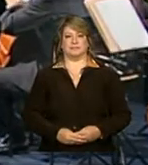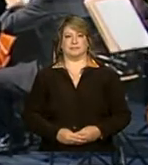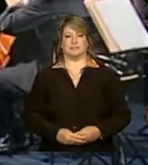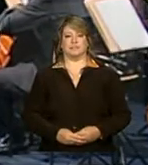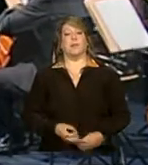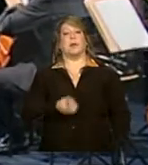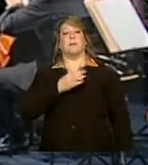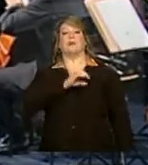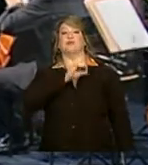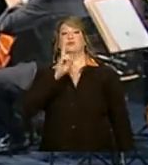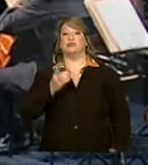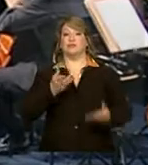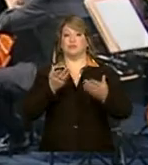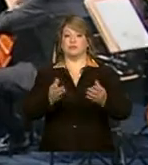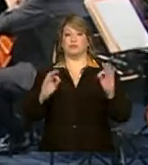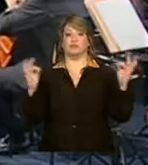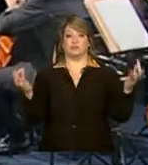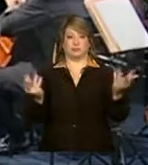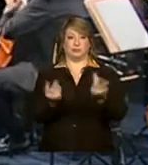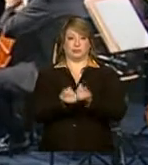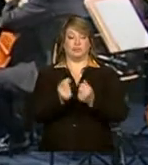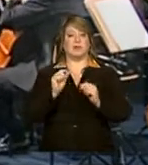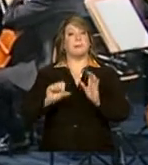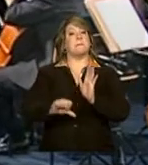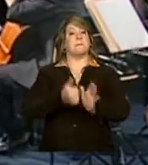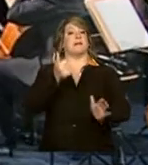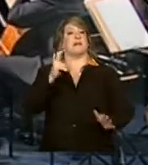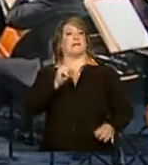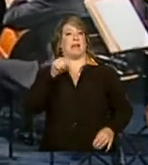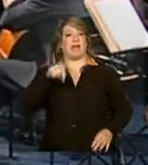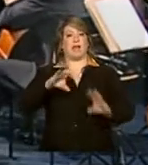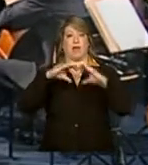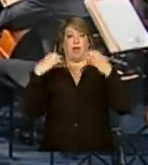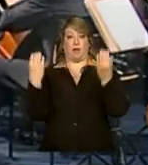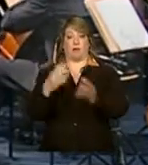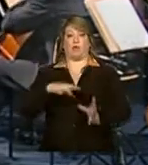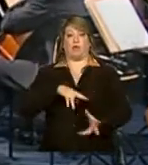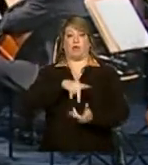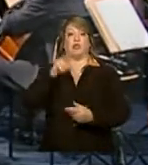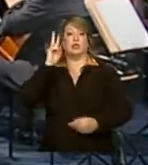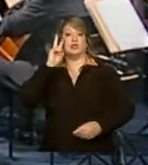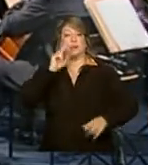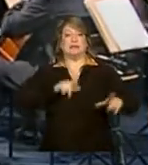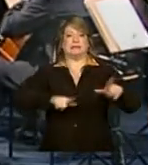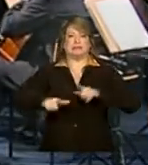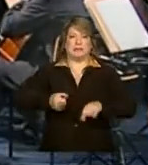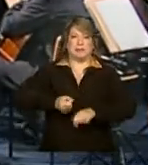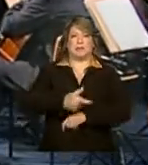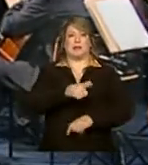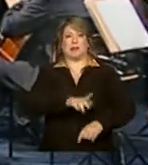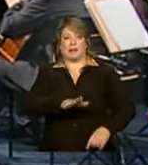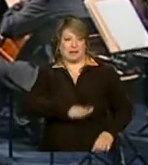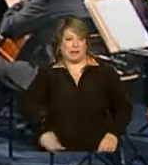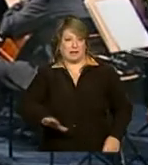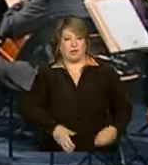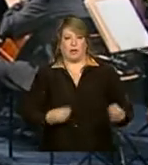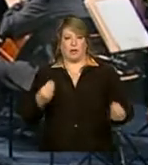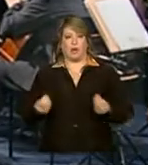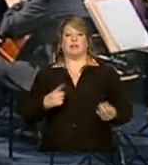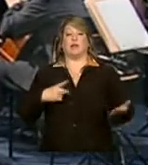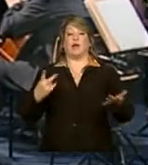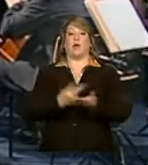Bom dia, Malu. Bom dia a todos. É a primeira vez que essa conferência global sobre o trabalho infantil ocorre em um país